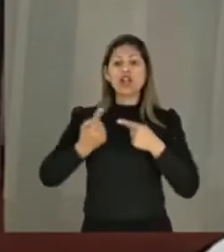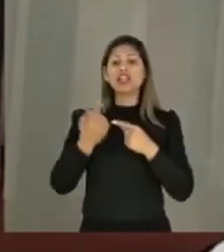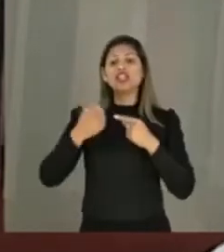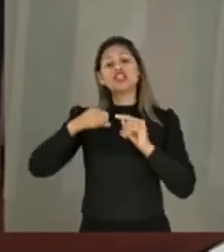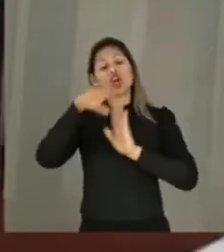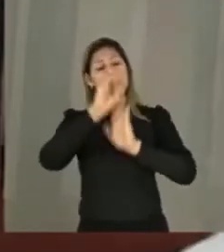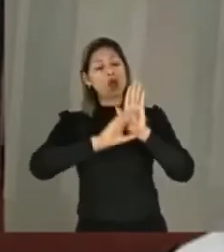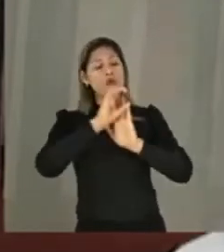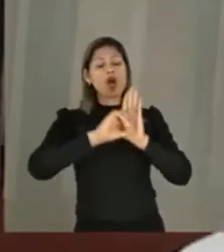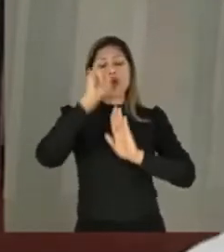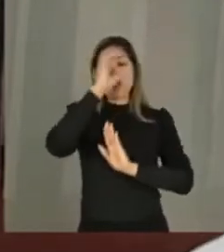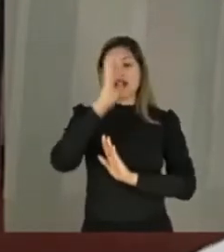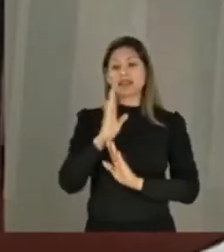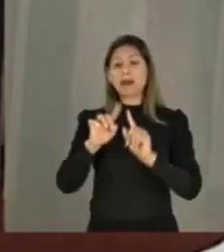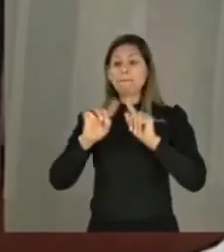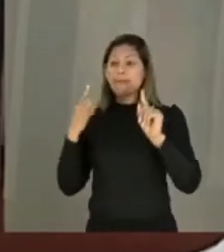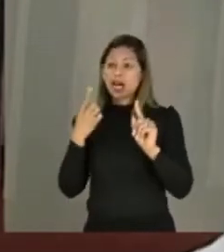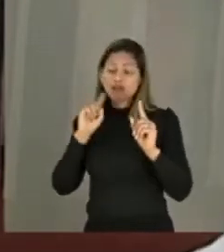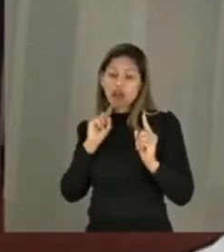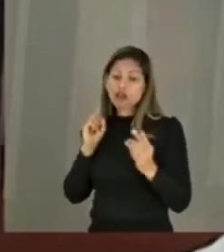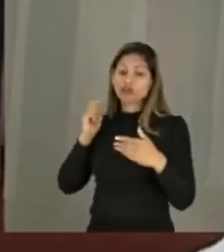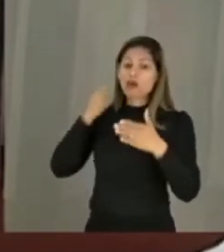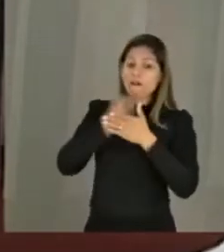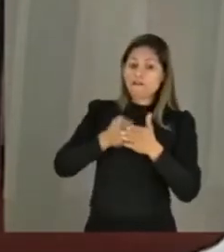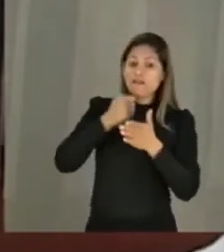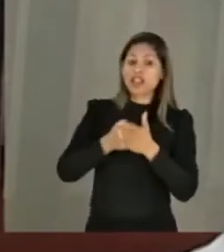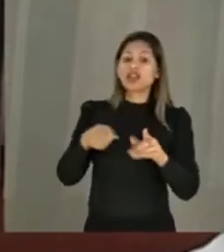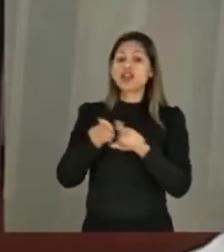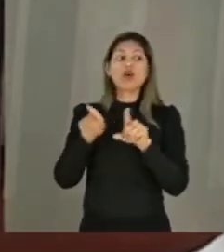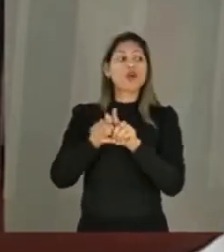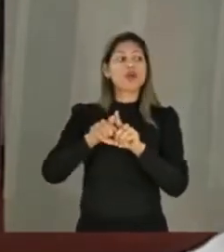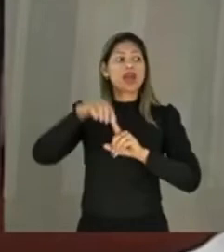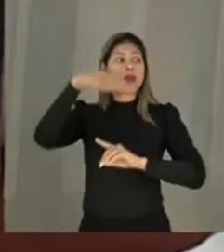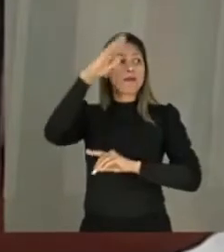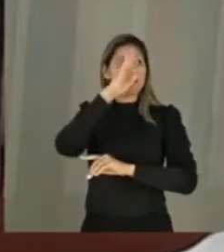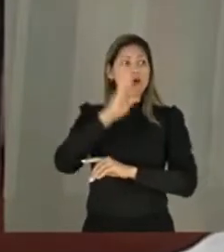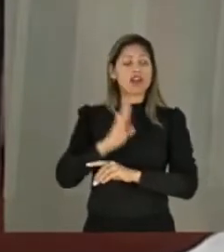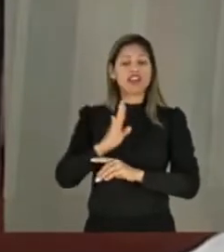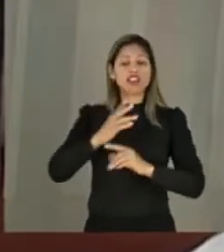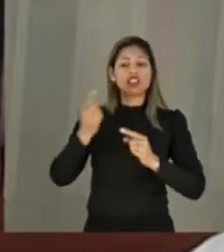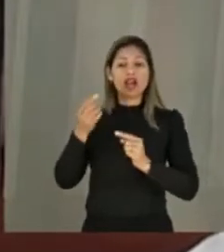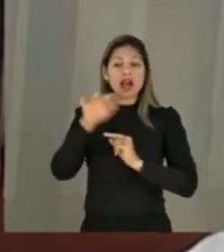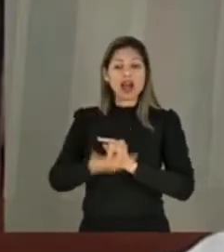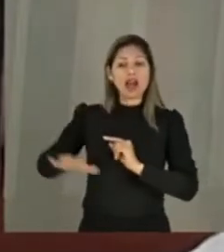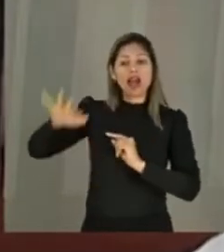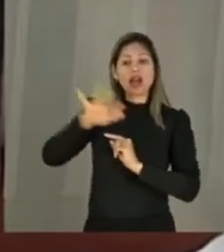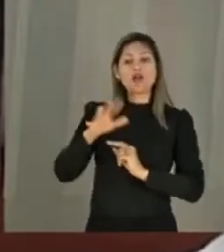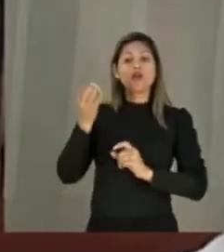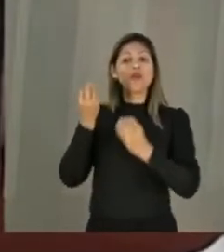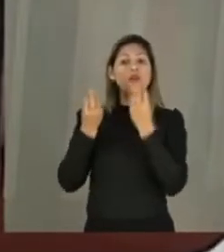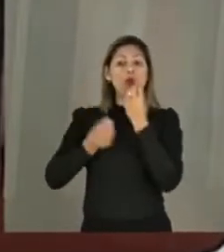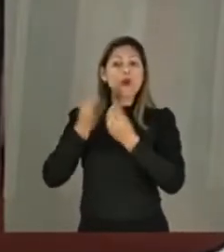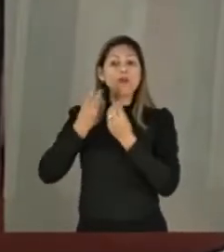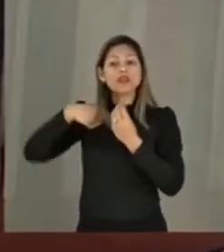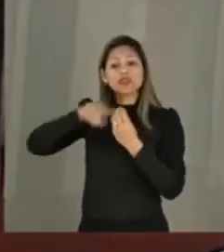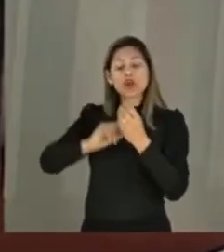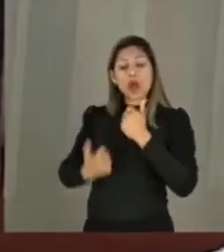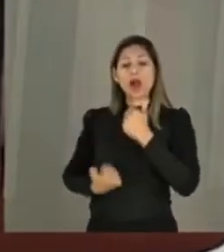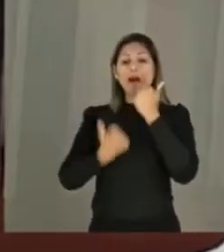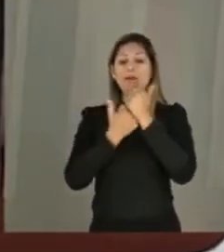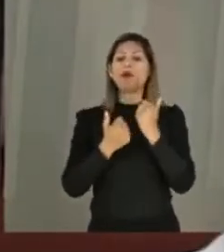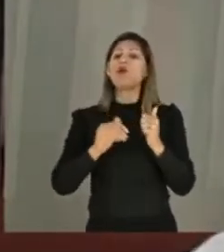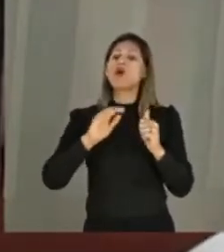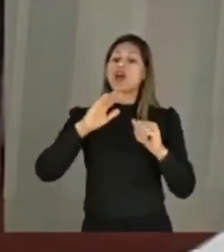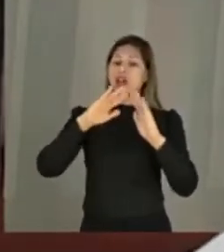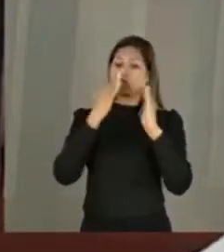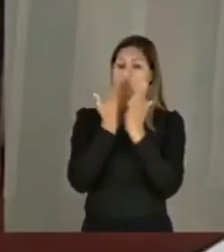nacionais, mas defendermos políticas nacionais baseadas em amplo apoio para que comunidades escolares definam seus currículos